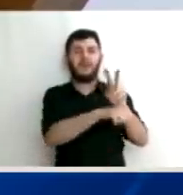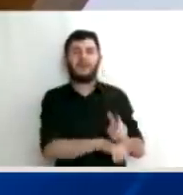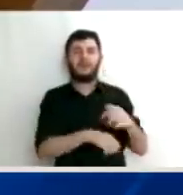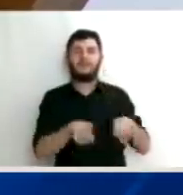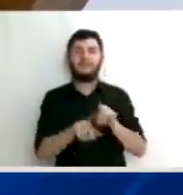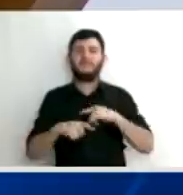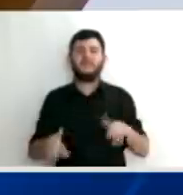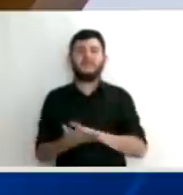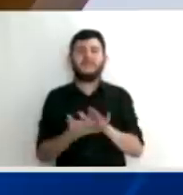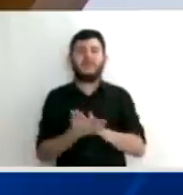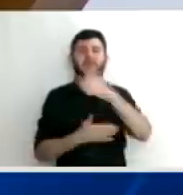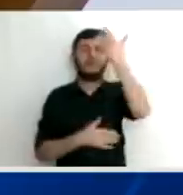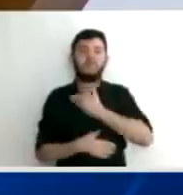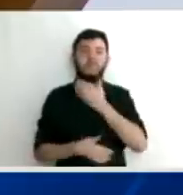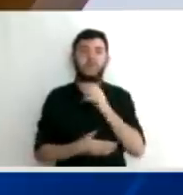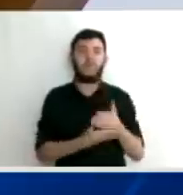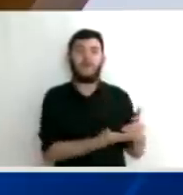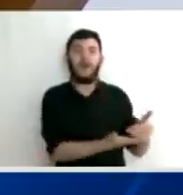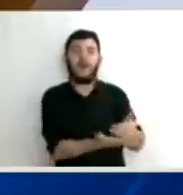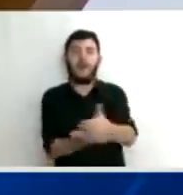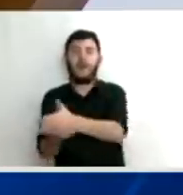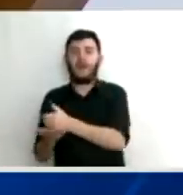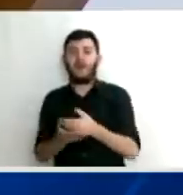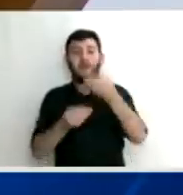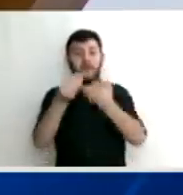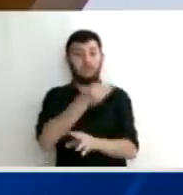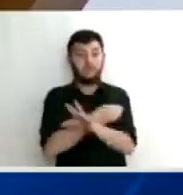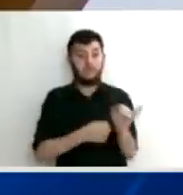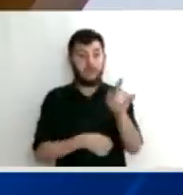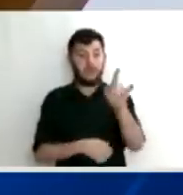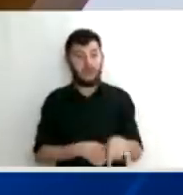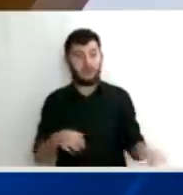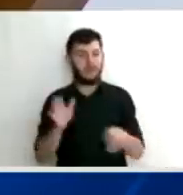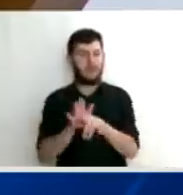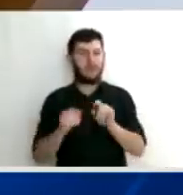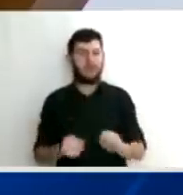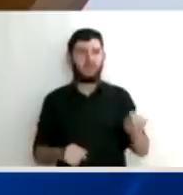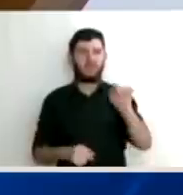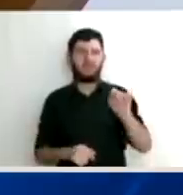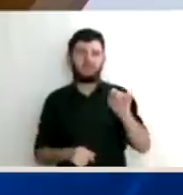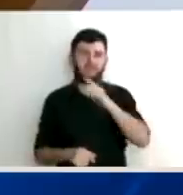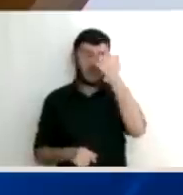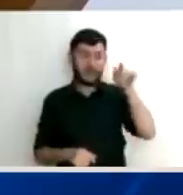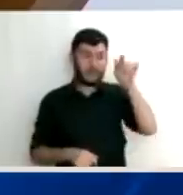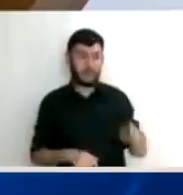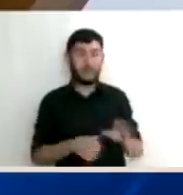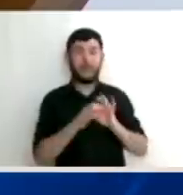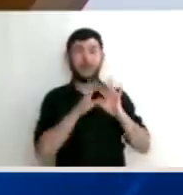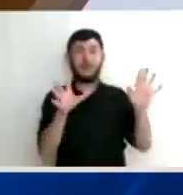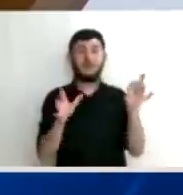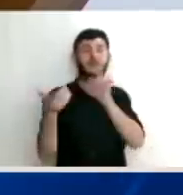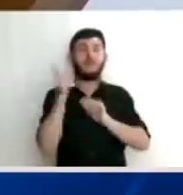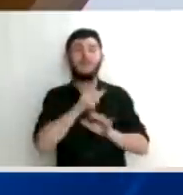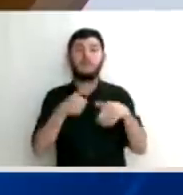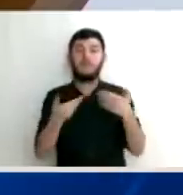ou não as provas existentes. Ou seja, ele pode entender que essas provas não são válidas e anula todas e teria